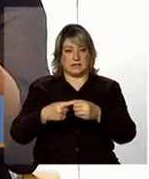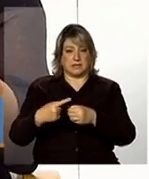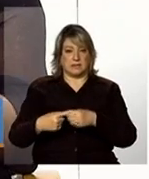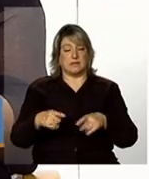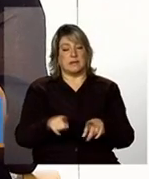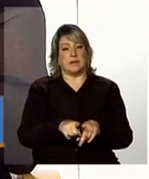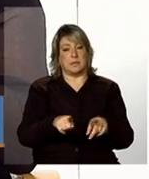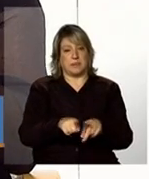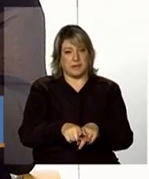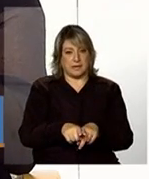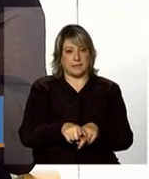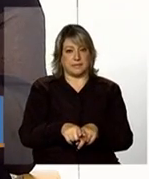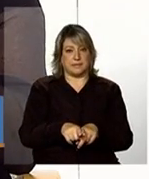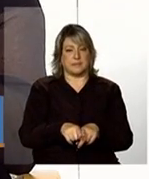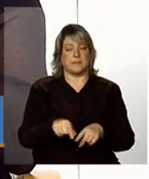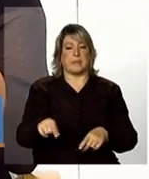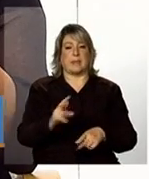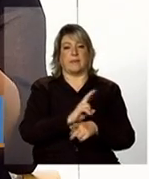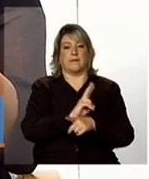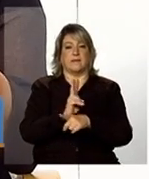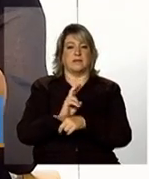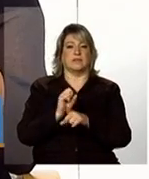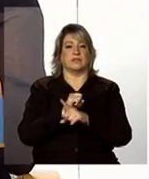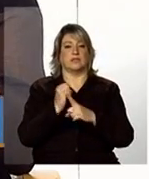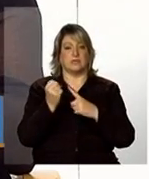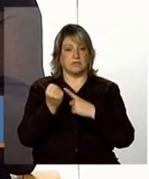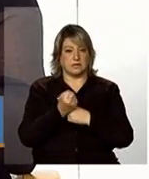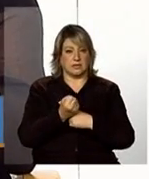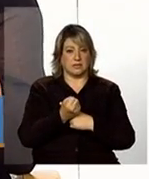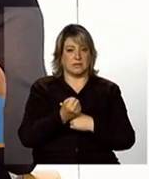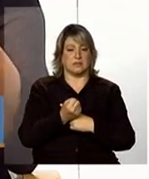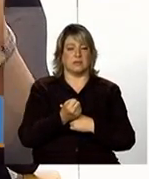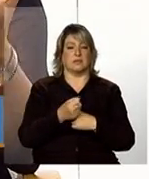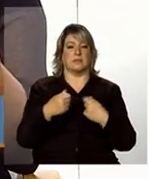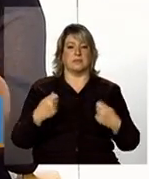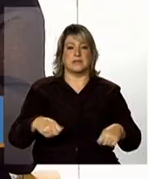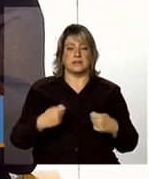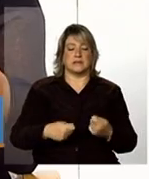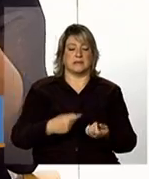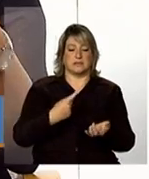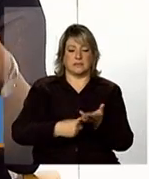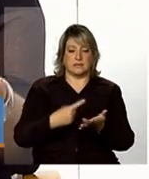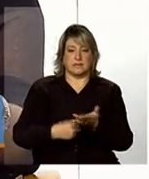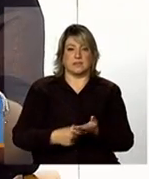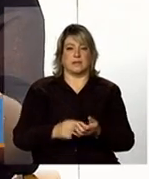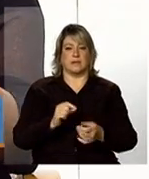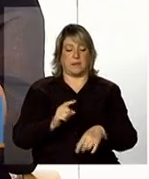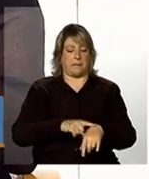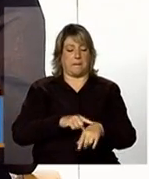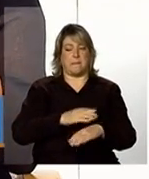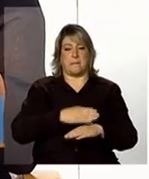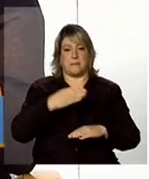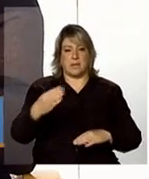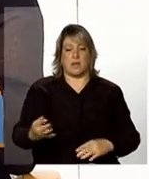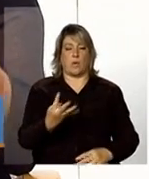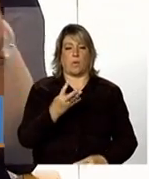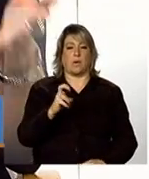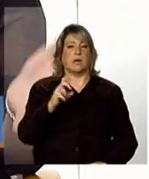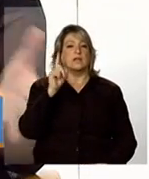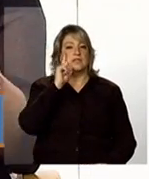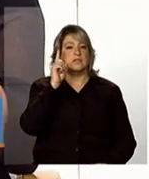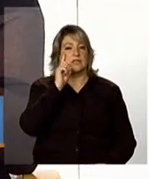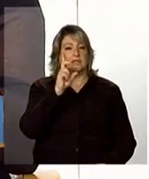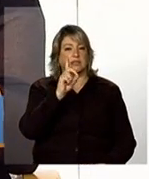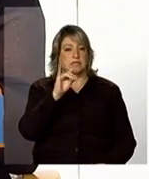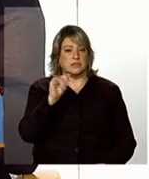a vigilância social deve pactuar prazos que a gente indica que seja 45 dias no máximo